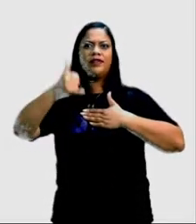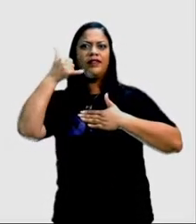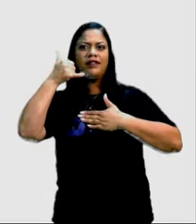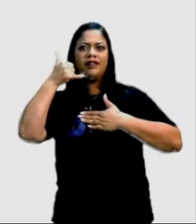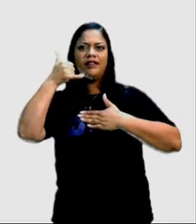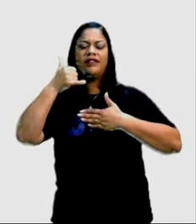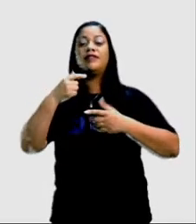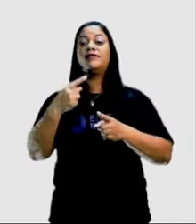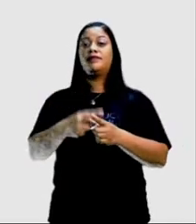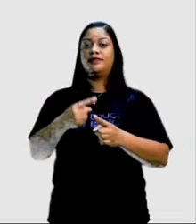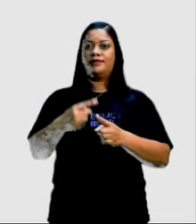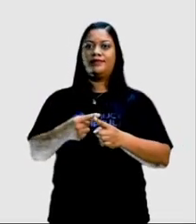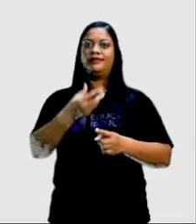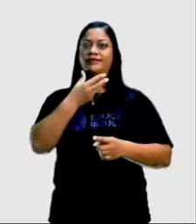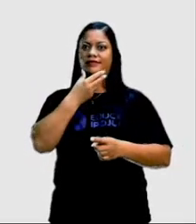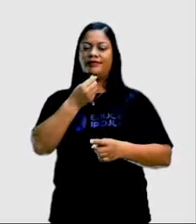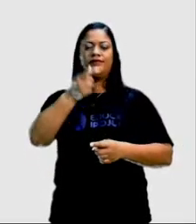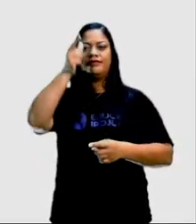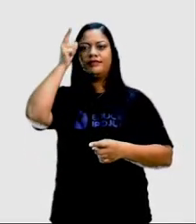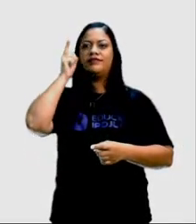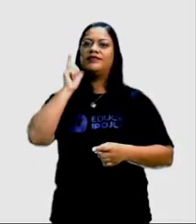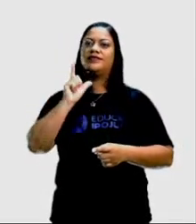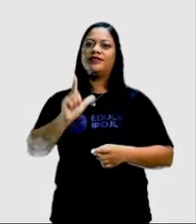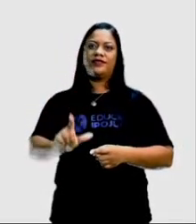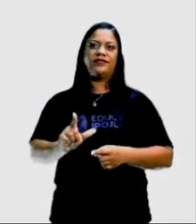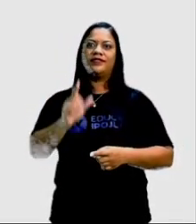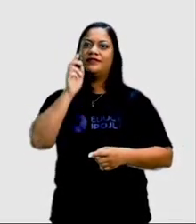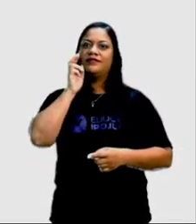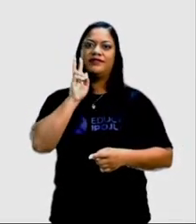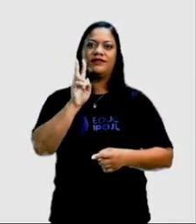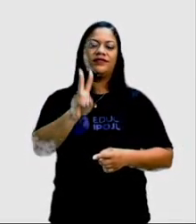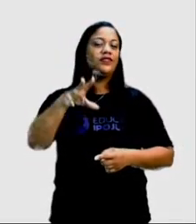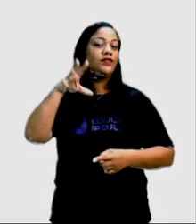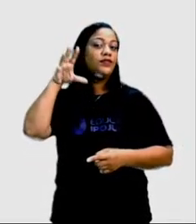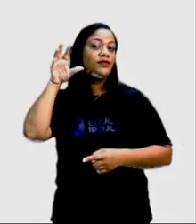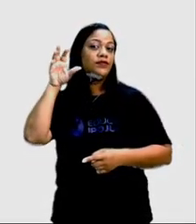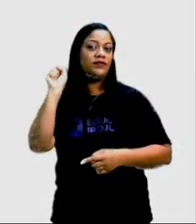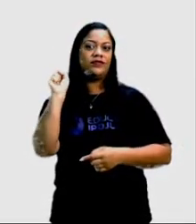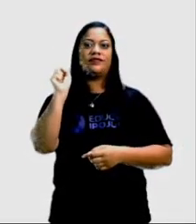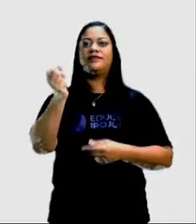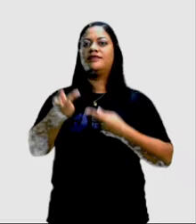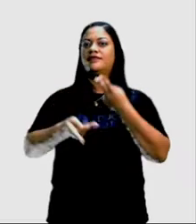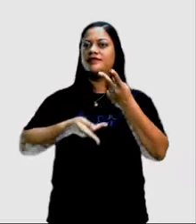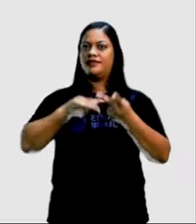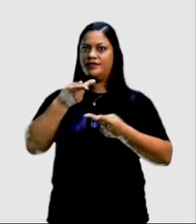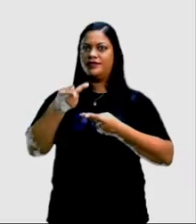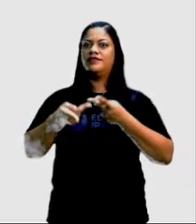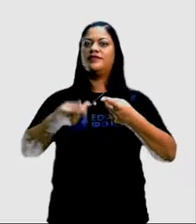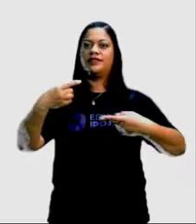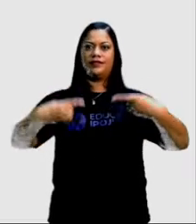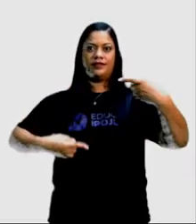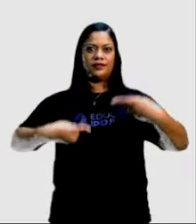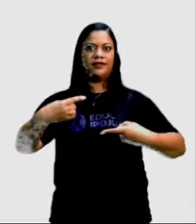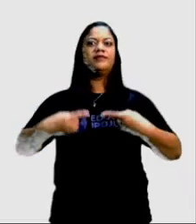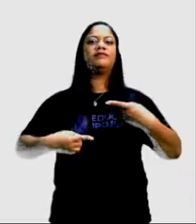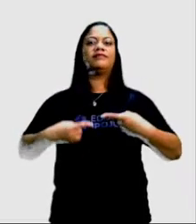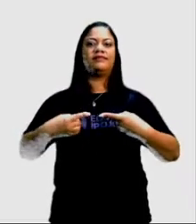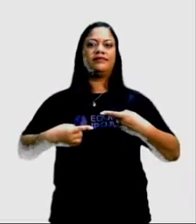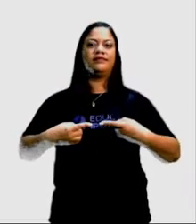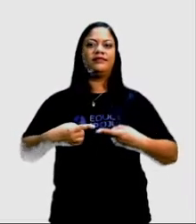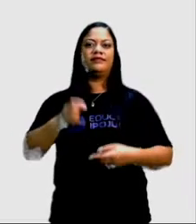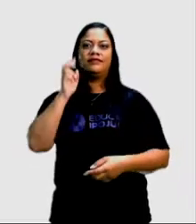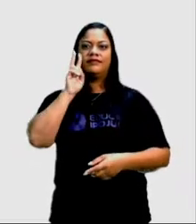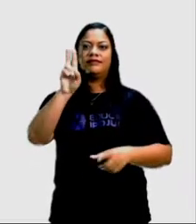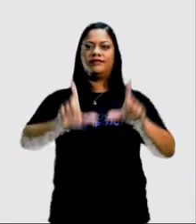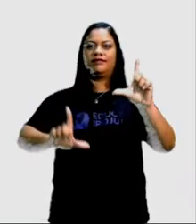Provavelmente porque o marido não conseguiu aguentar ouvir os argumentos no debate que ele estava assistindo.